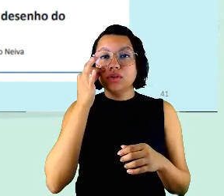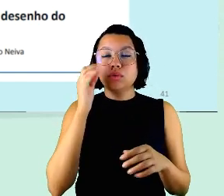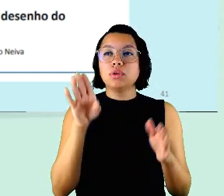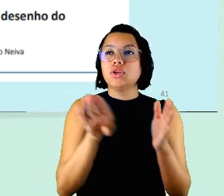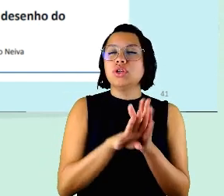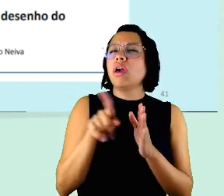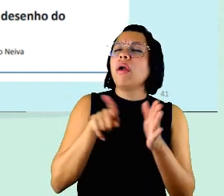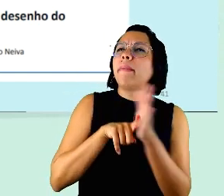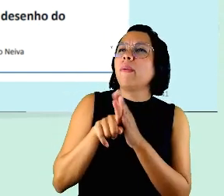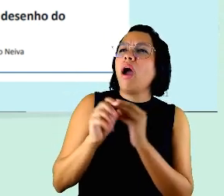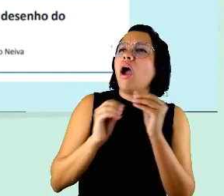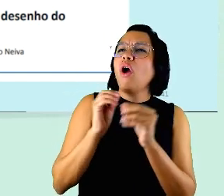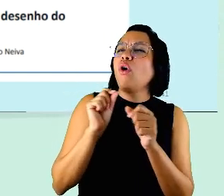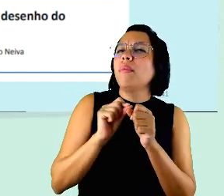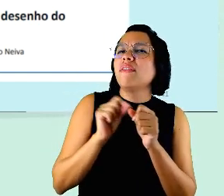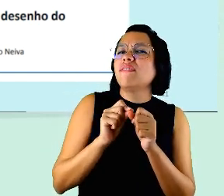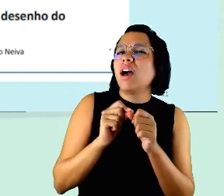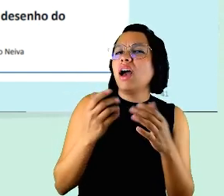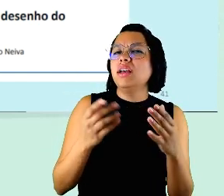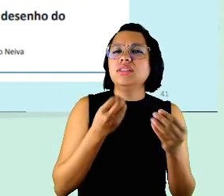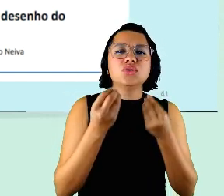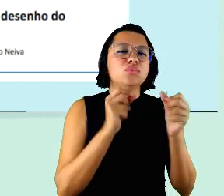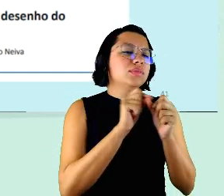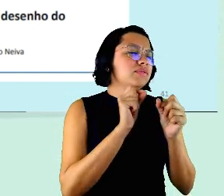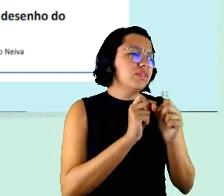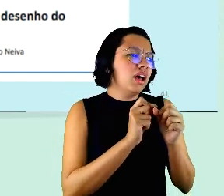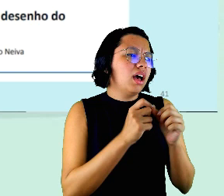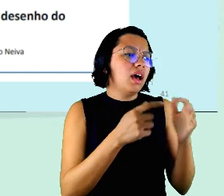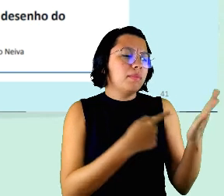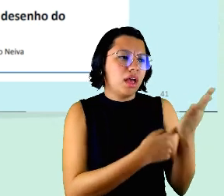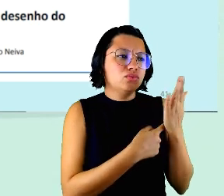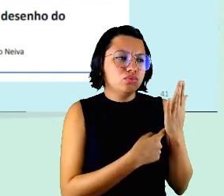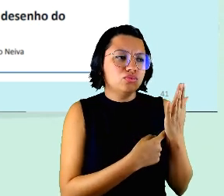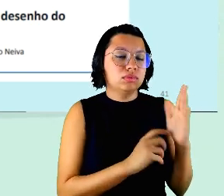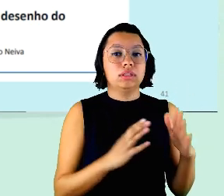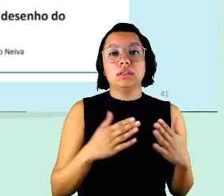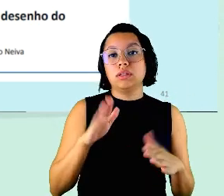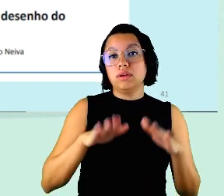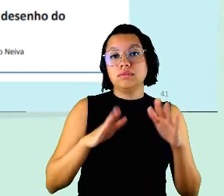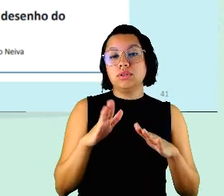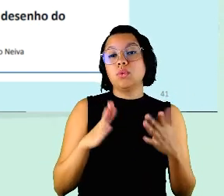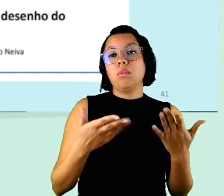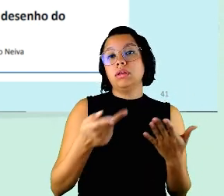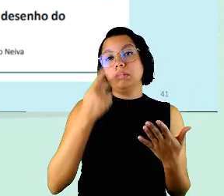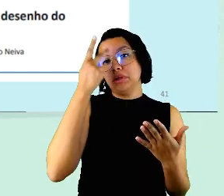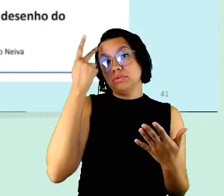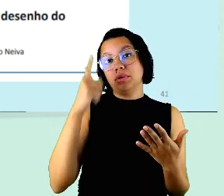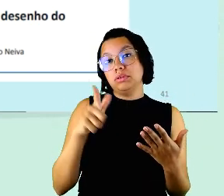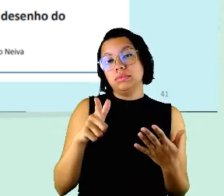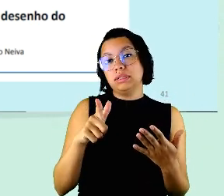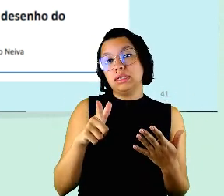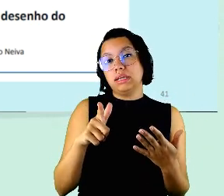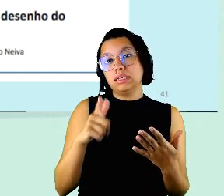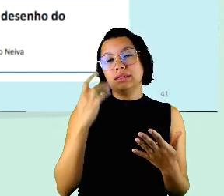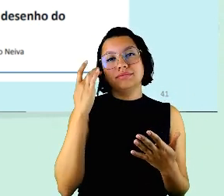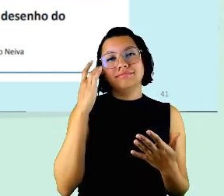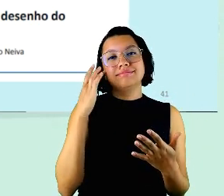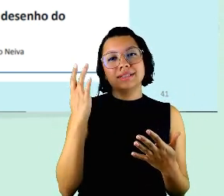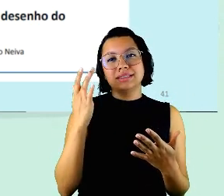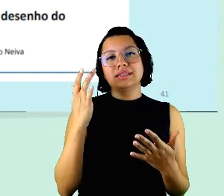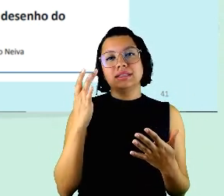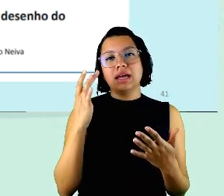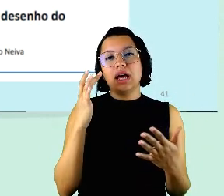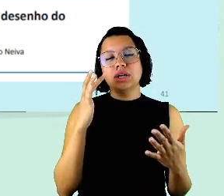isso como é que faz que juntar esse documento aqui não sei não sei então às vezes quando a pessoa não tem essa familiaridade isso pode ser